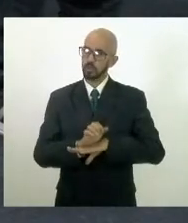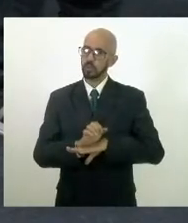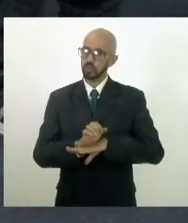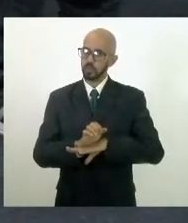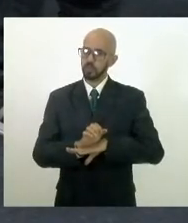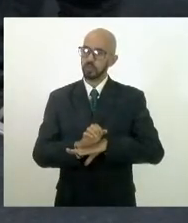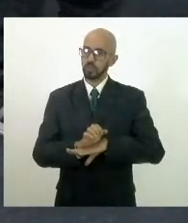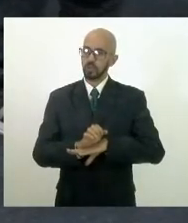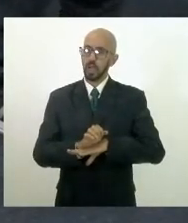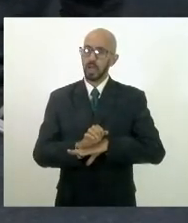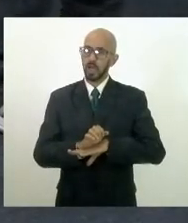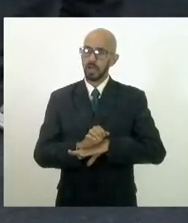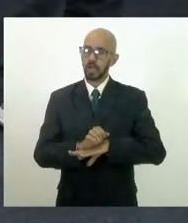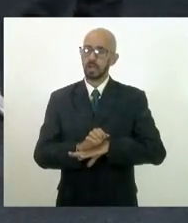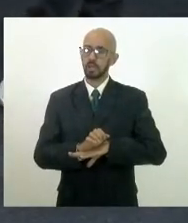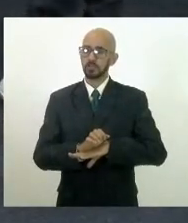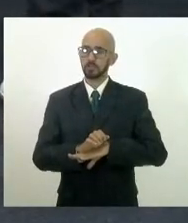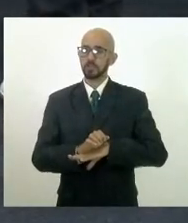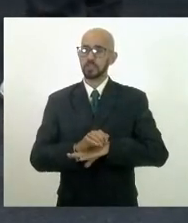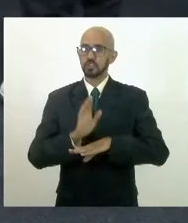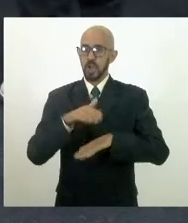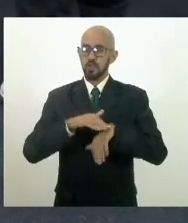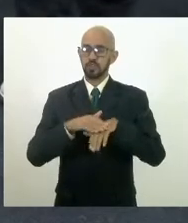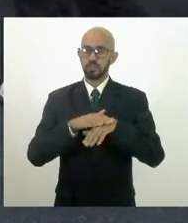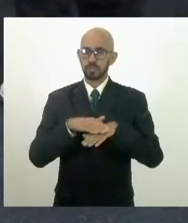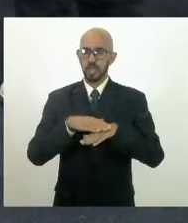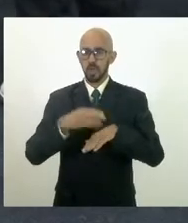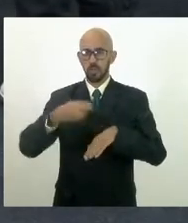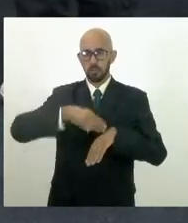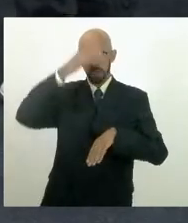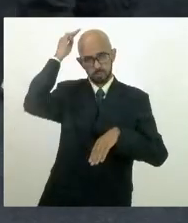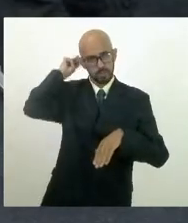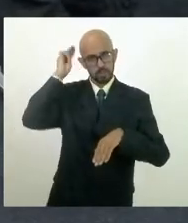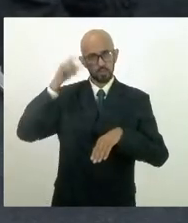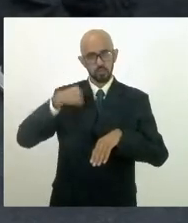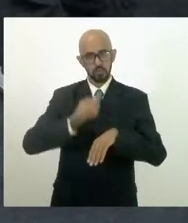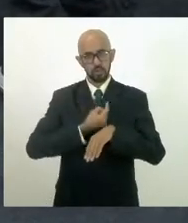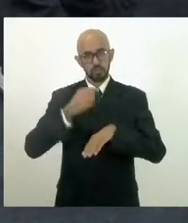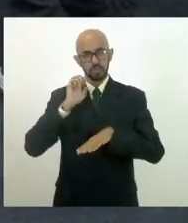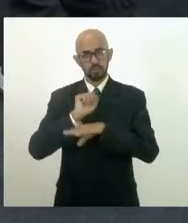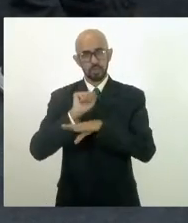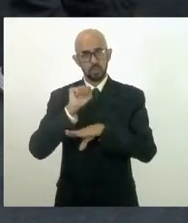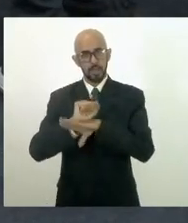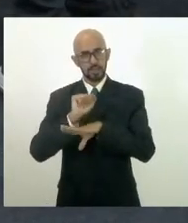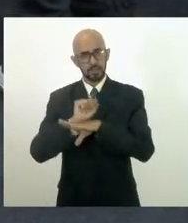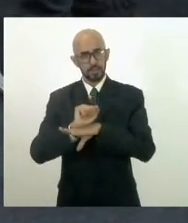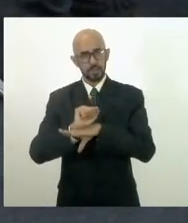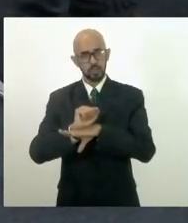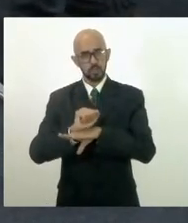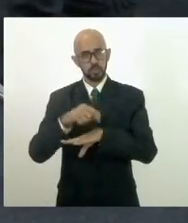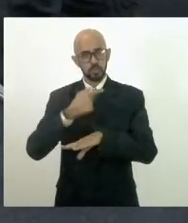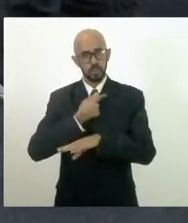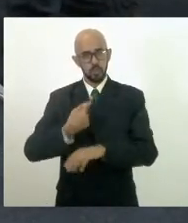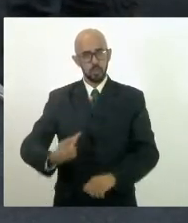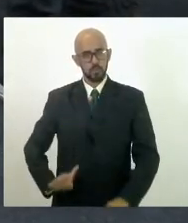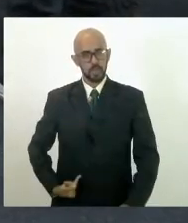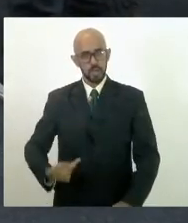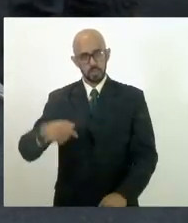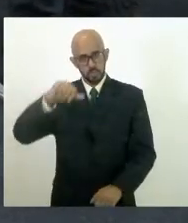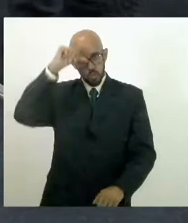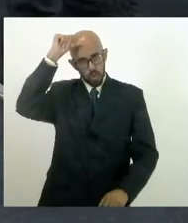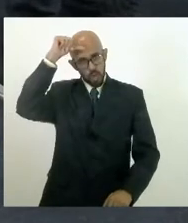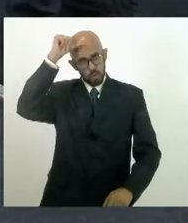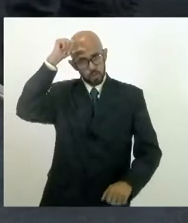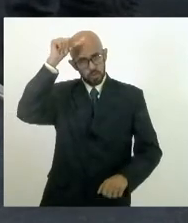já falei aqui com Márcio Pacheco, nós estamos aguardando, então, que o governador abra